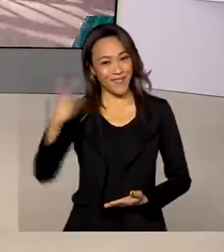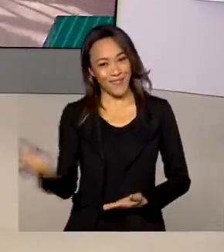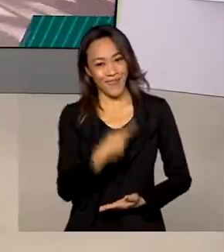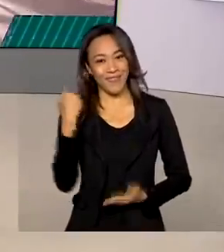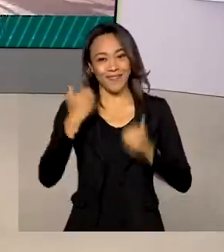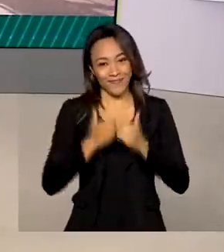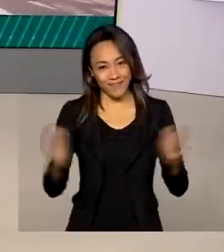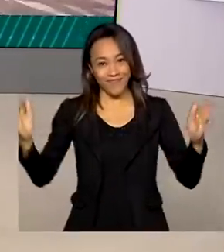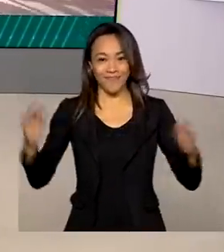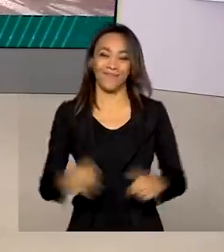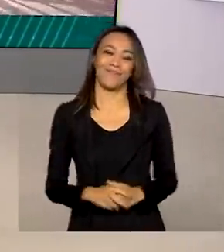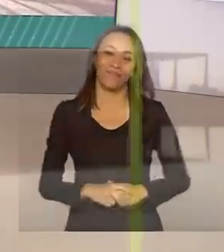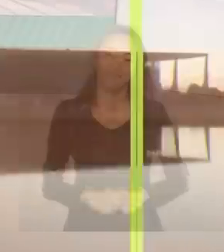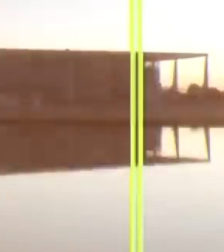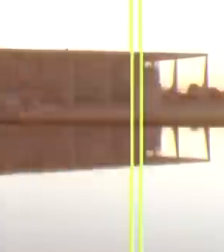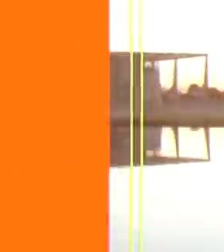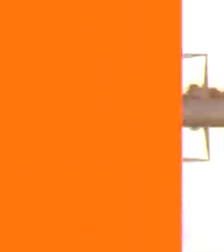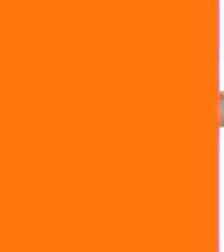em Dia está no ar.